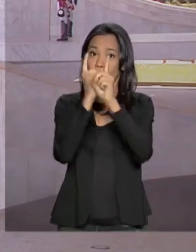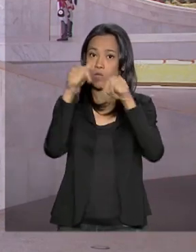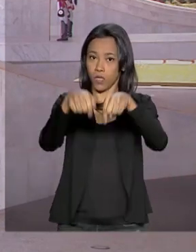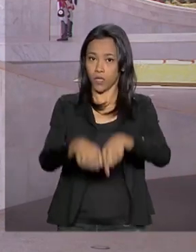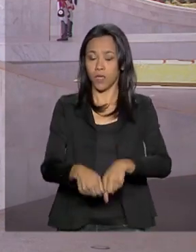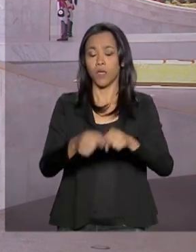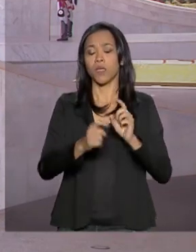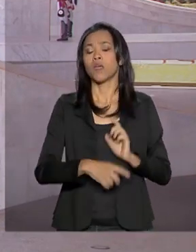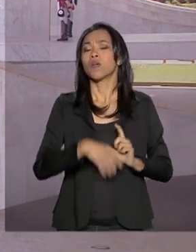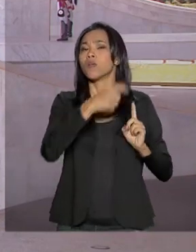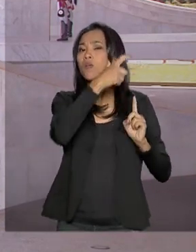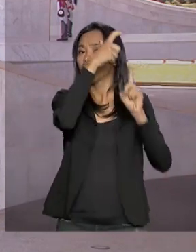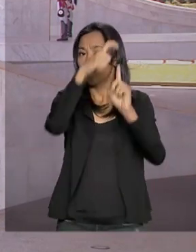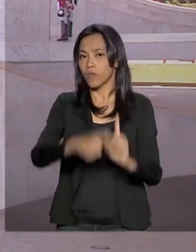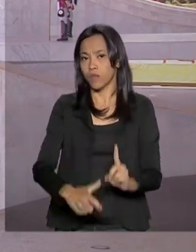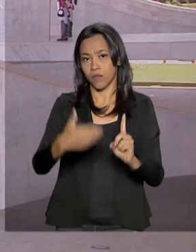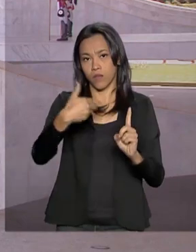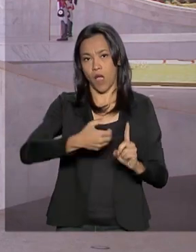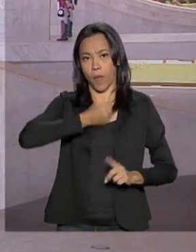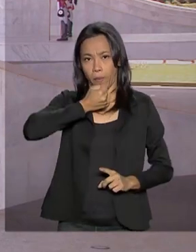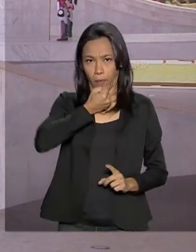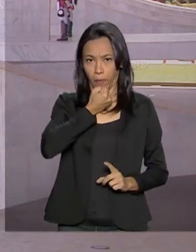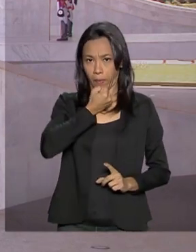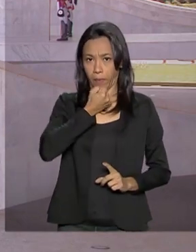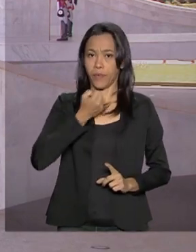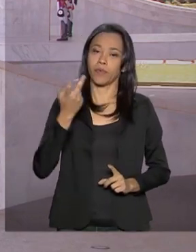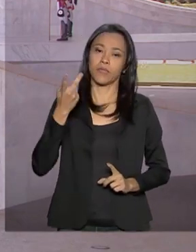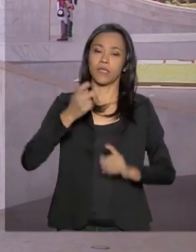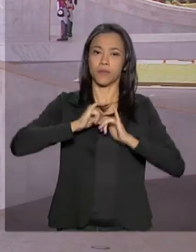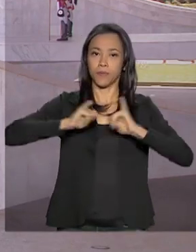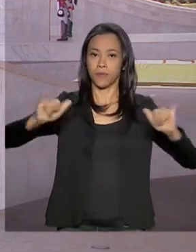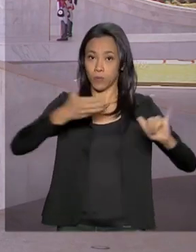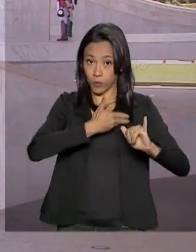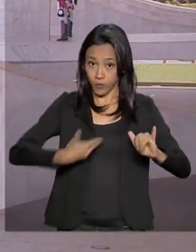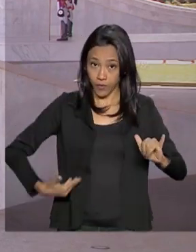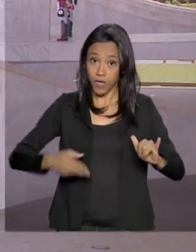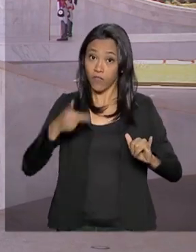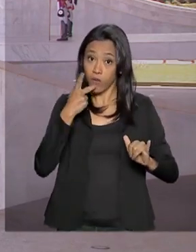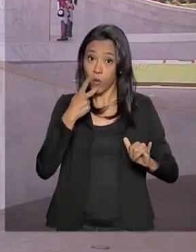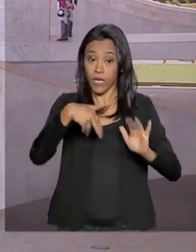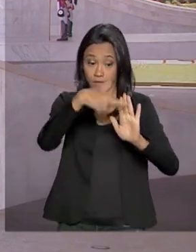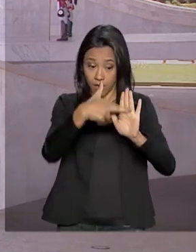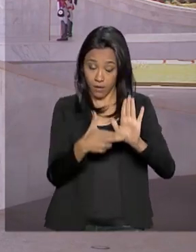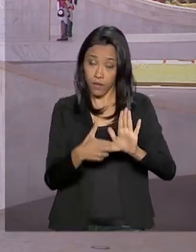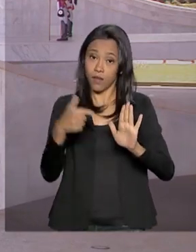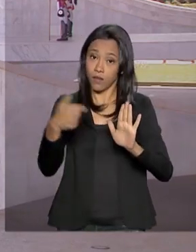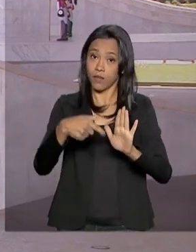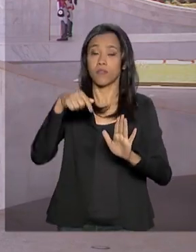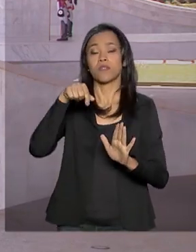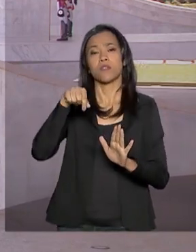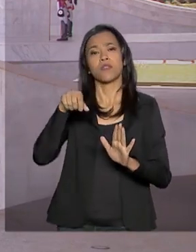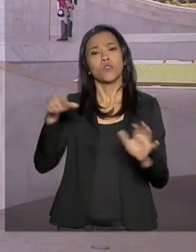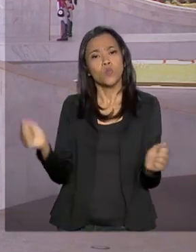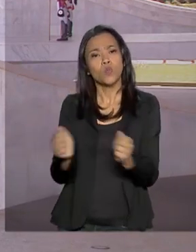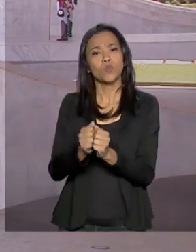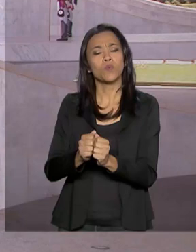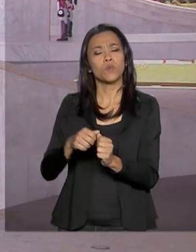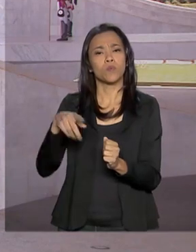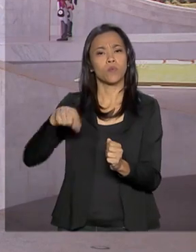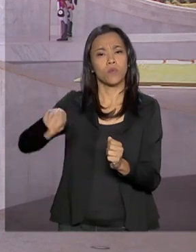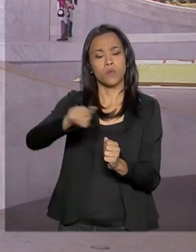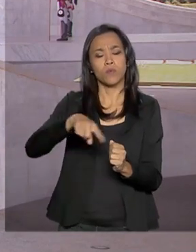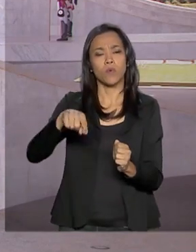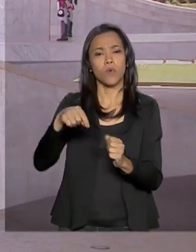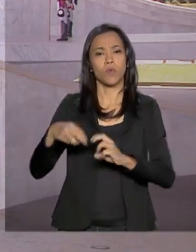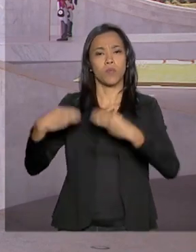República, Otávio Rego Barros, explicou que a norma é resultado de estudos e discussões da Casa Civil, junto com o Ministério da